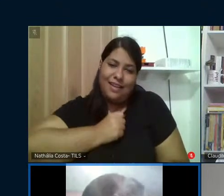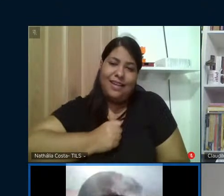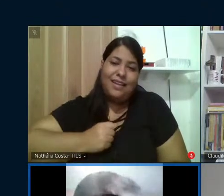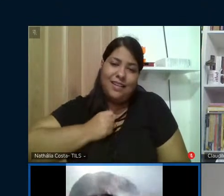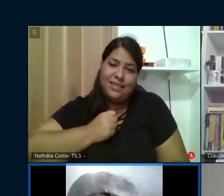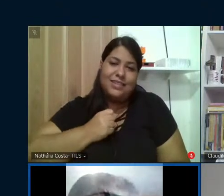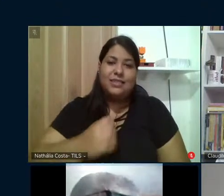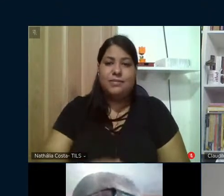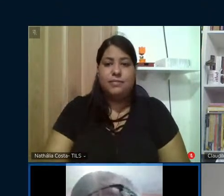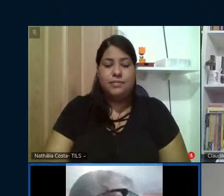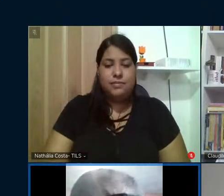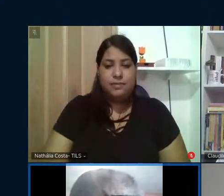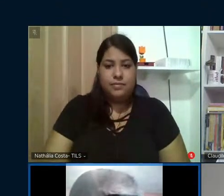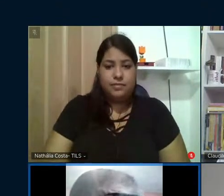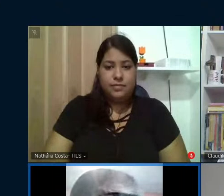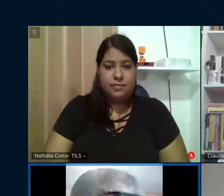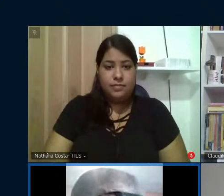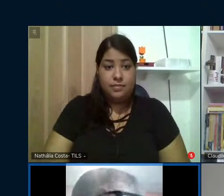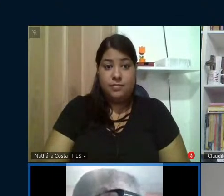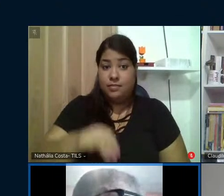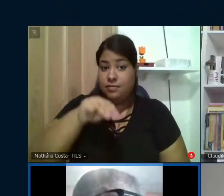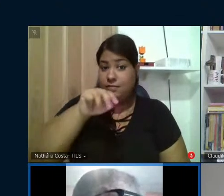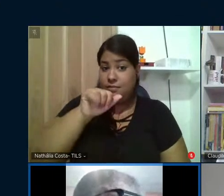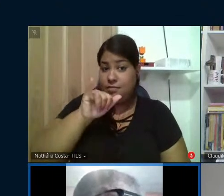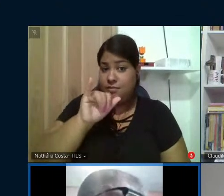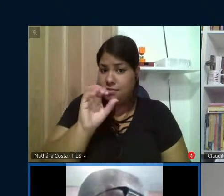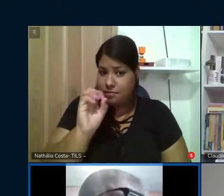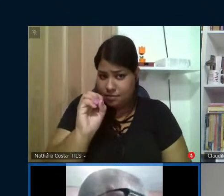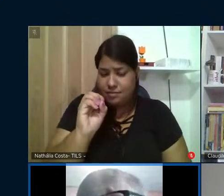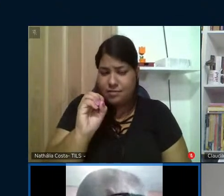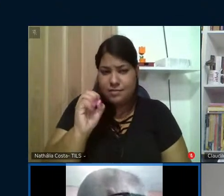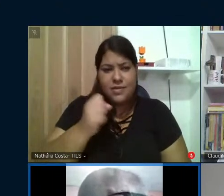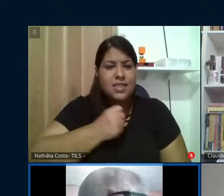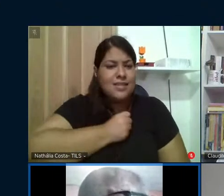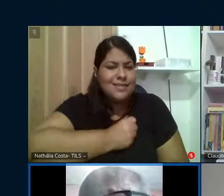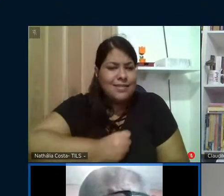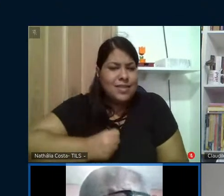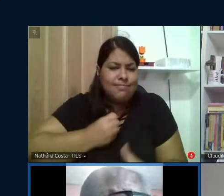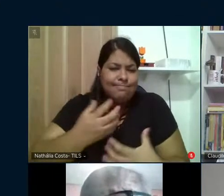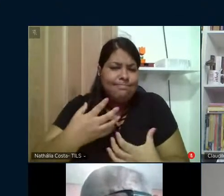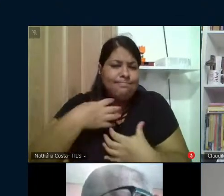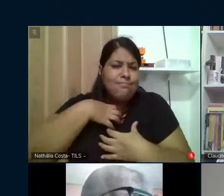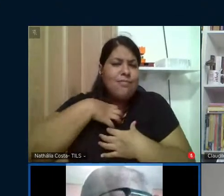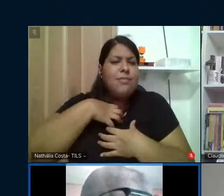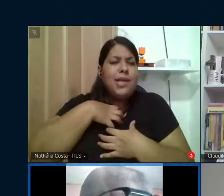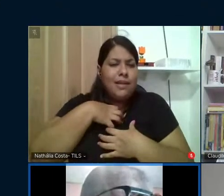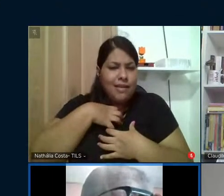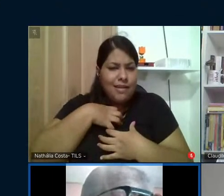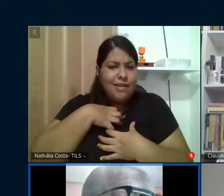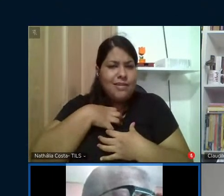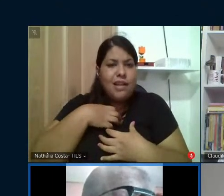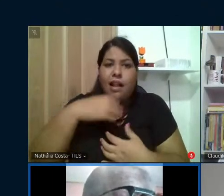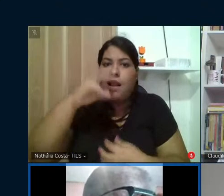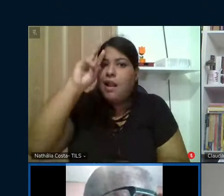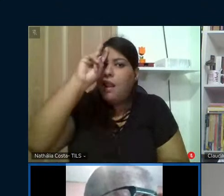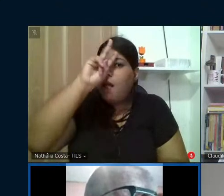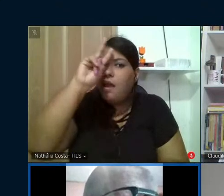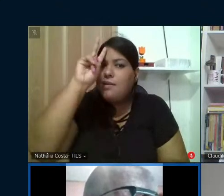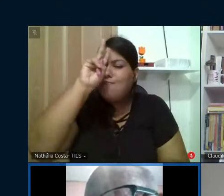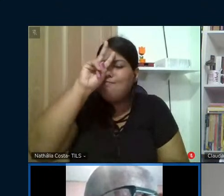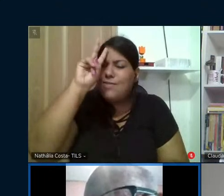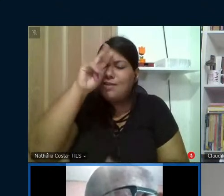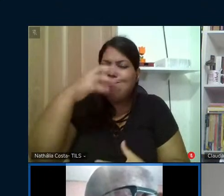diz assim, maio, a saudade bate, a lembrança invade